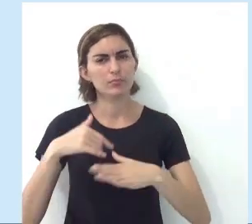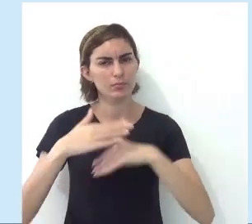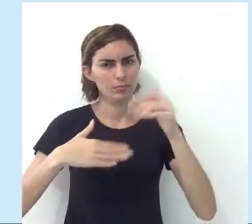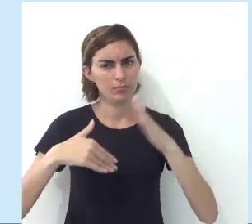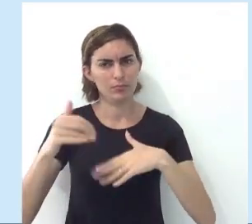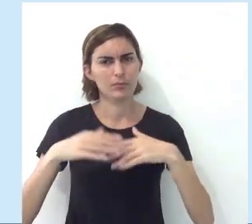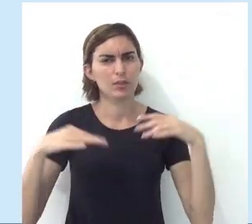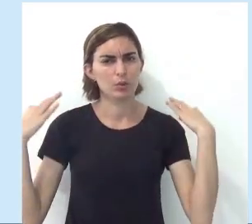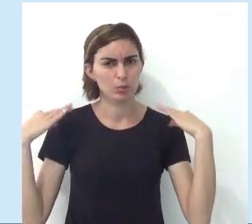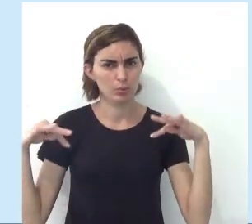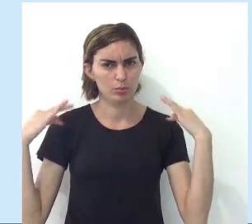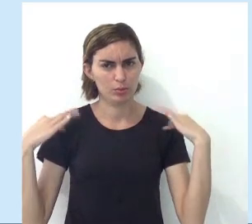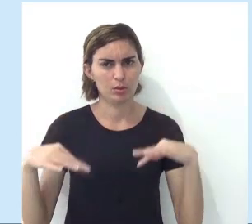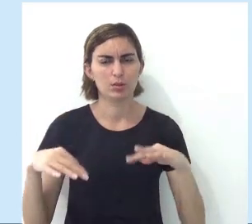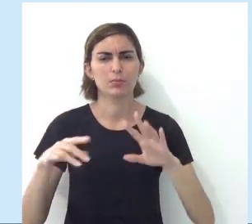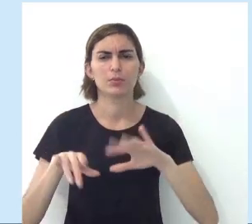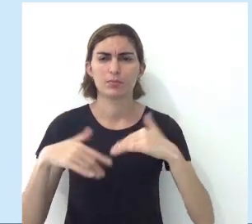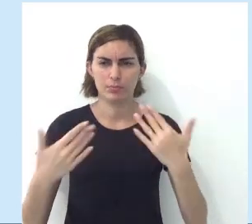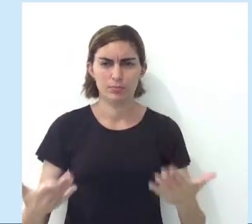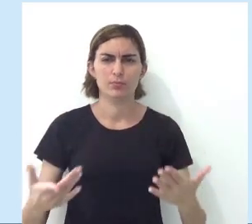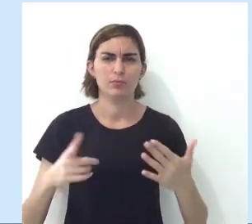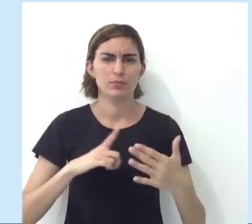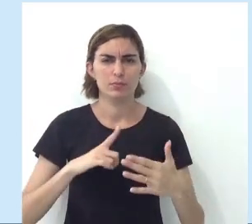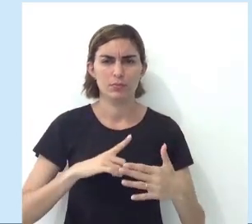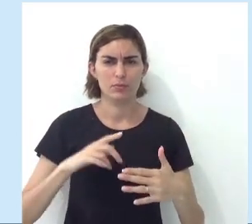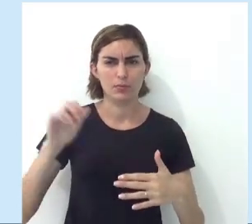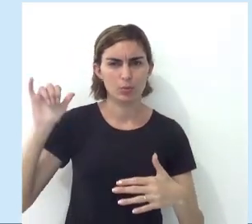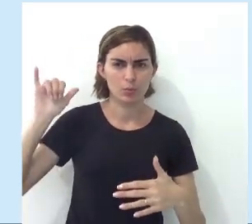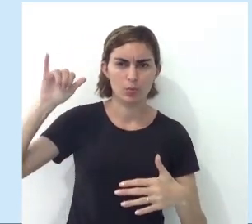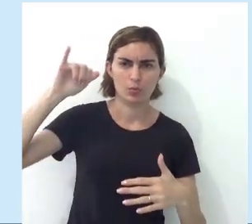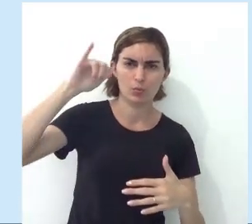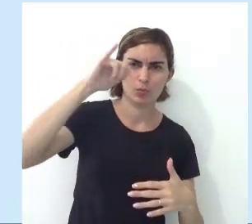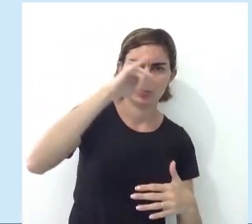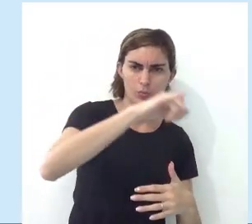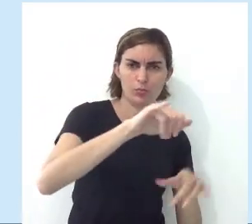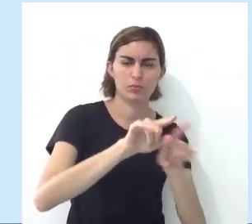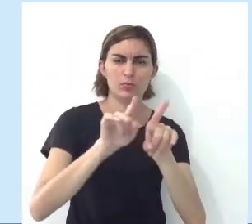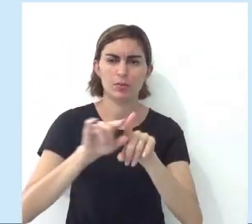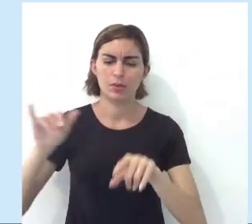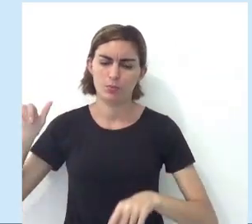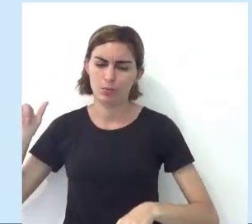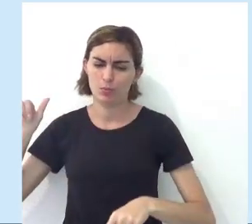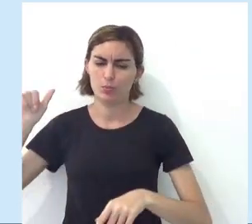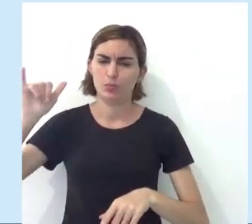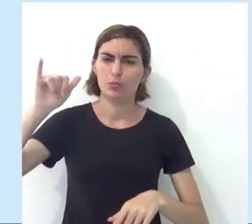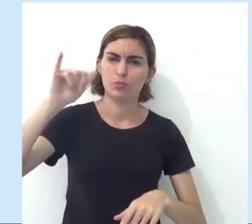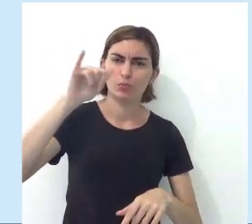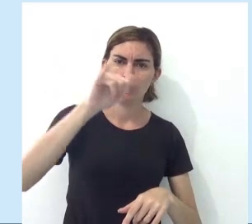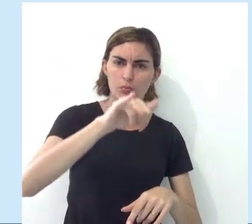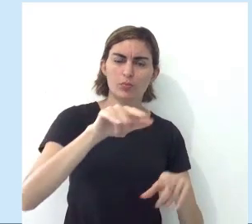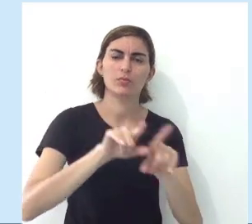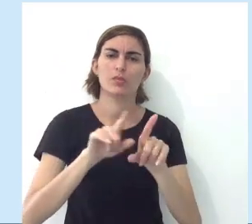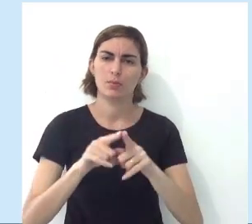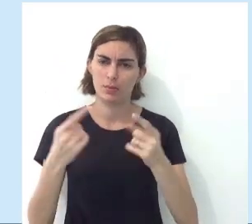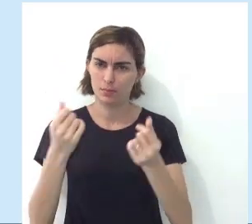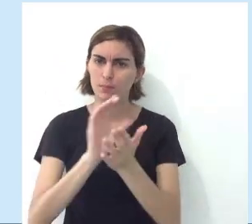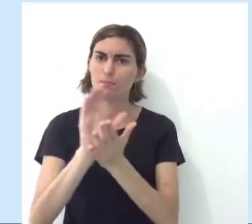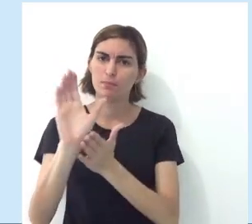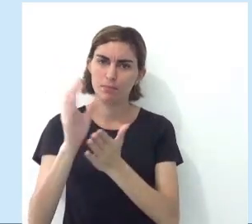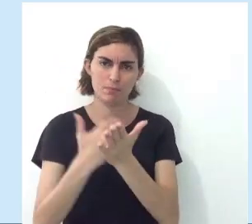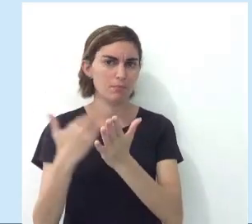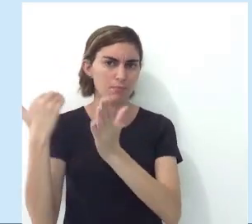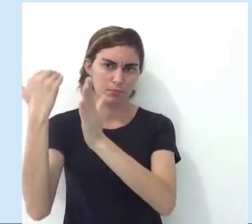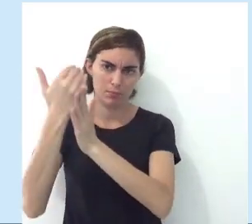também para praticar uma forma de turismo. E existe o aéreo, tá? O aéreo precisa também de um